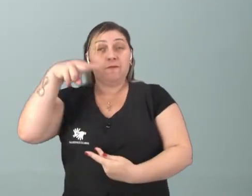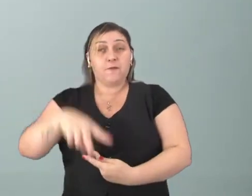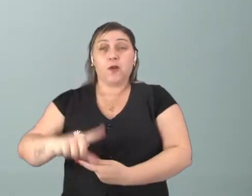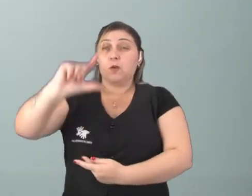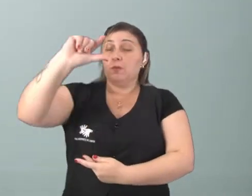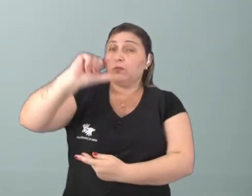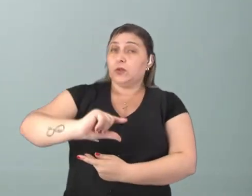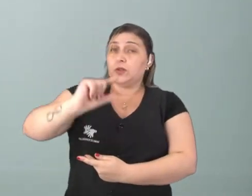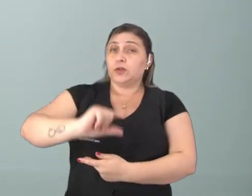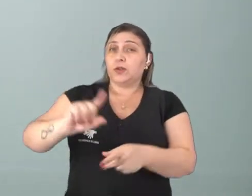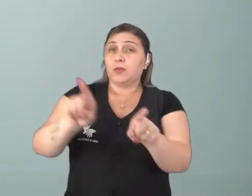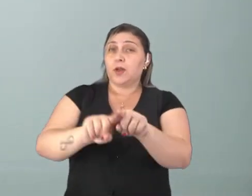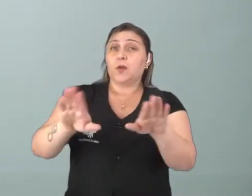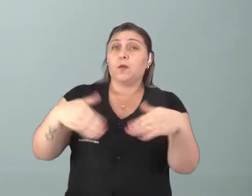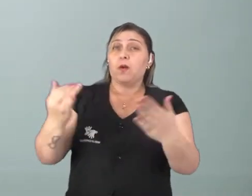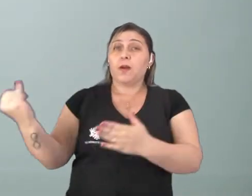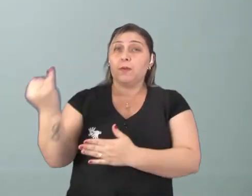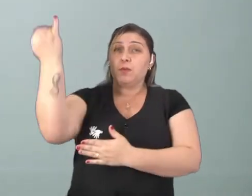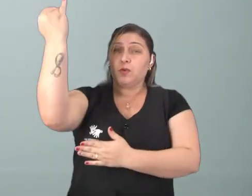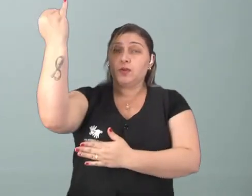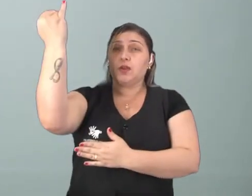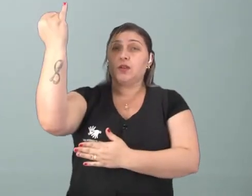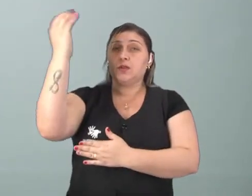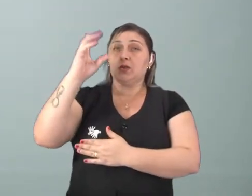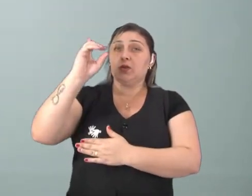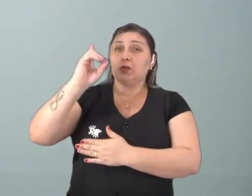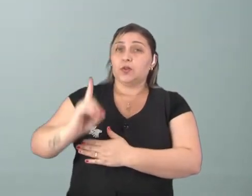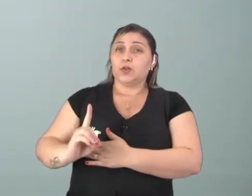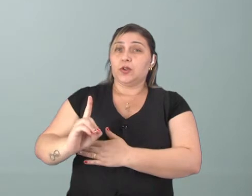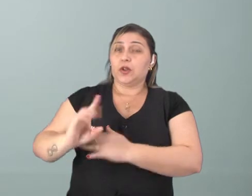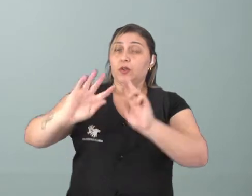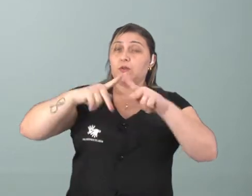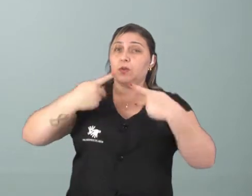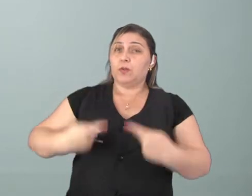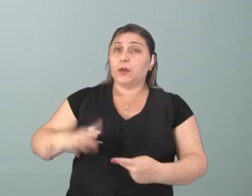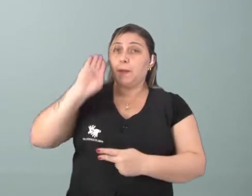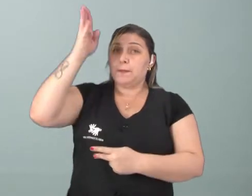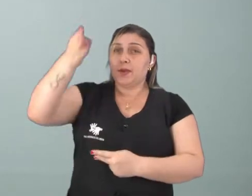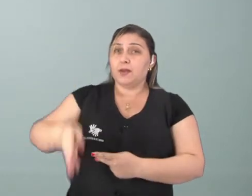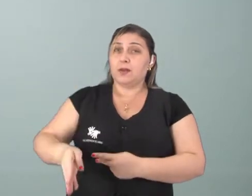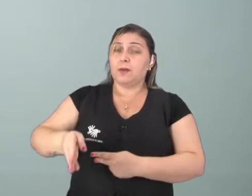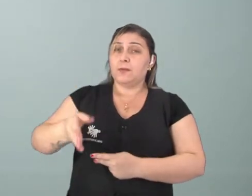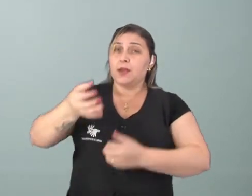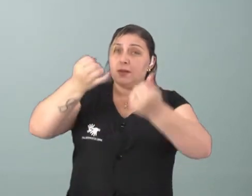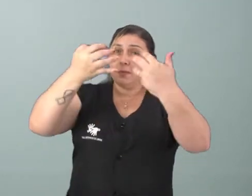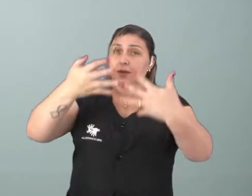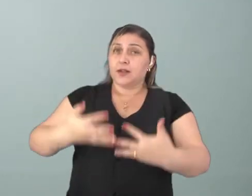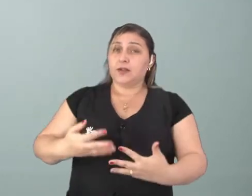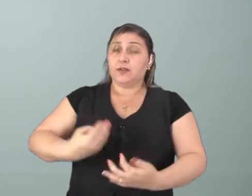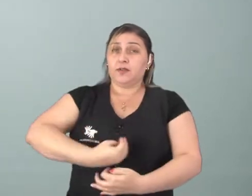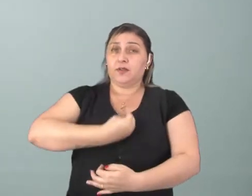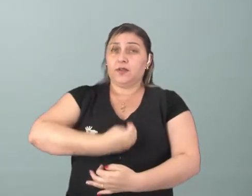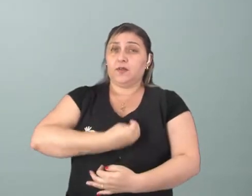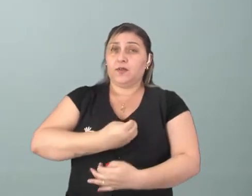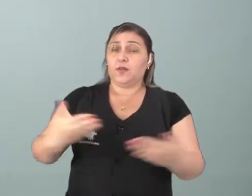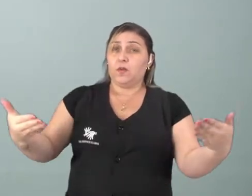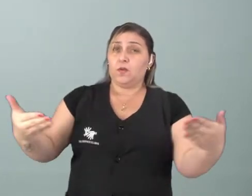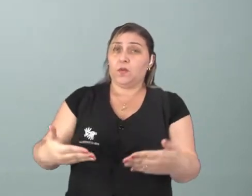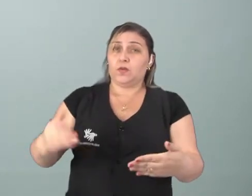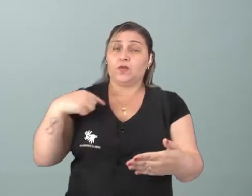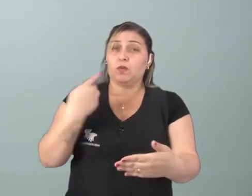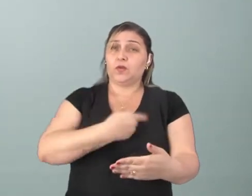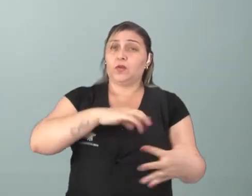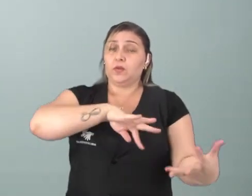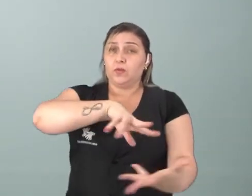disso e qual que a importância desses direitos humanos, principalmente nesse debate que a gente está vivendo atualmente no nosso